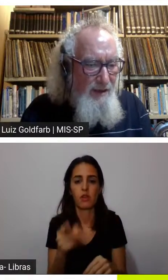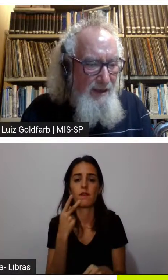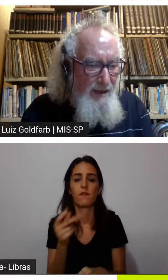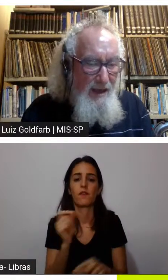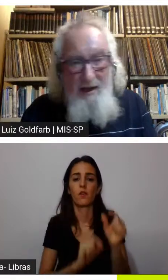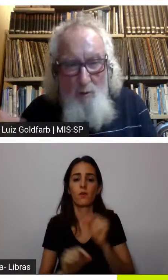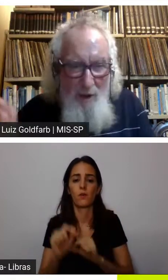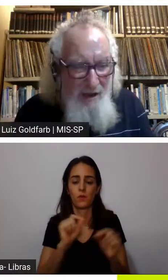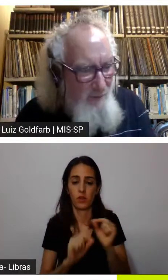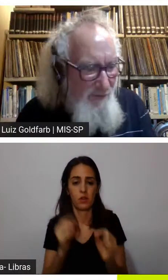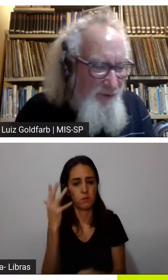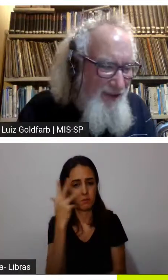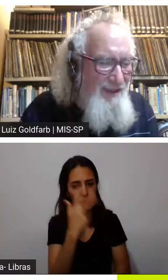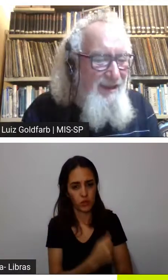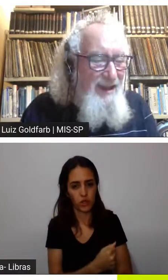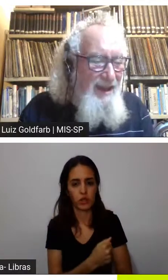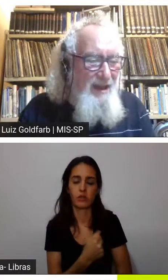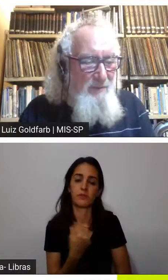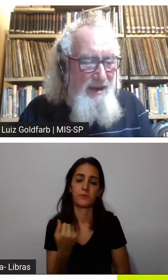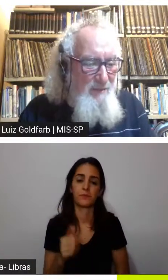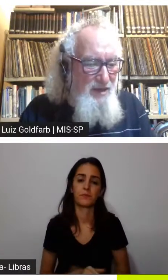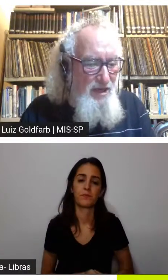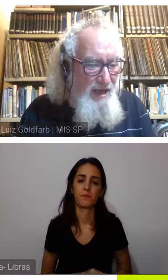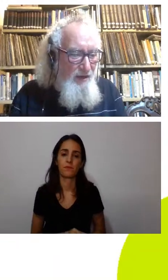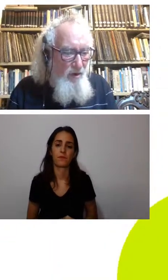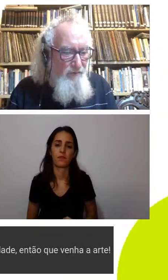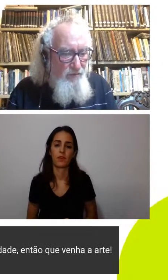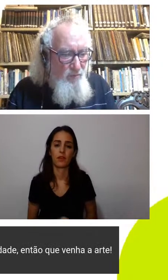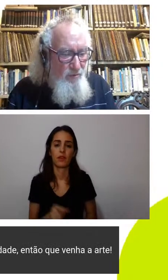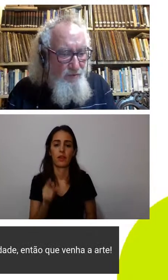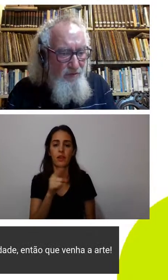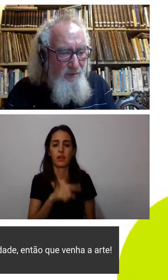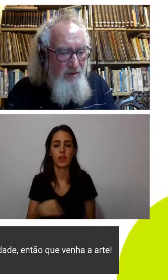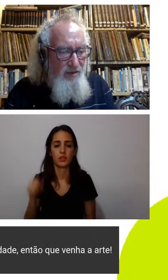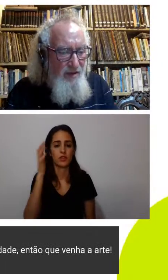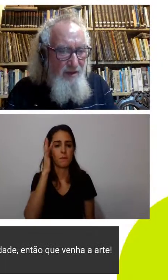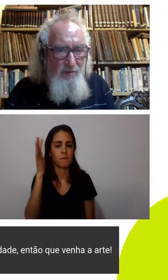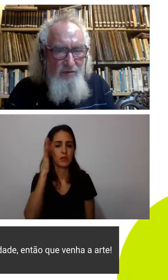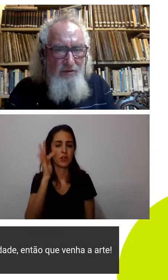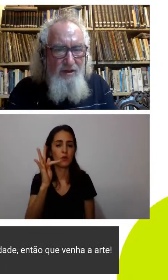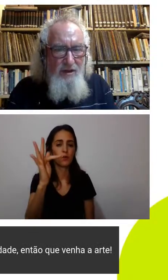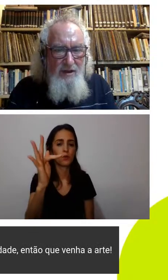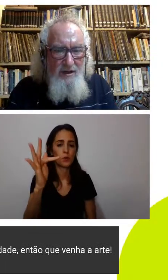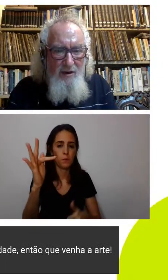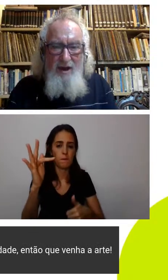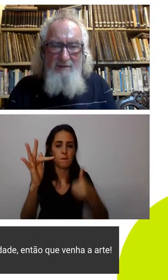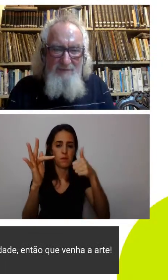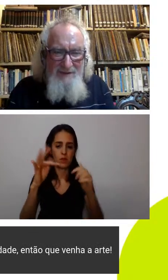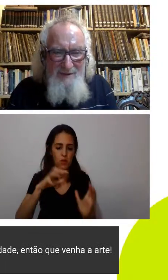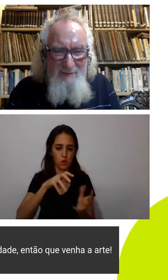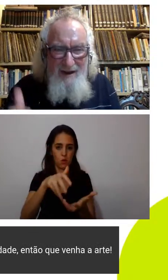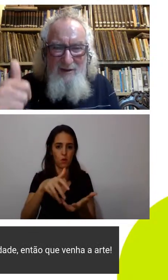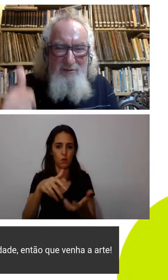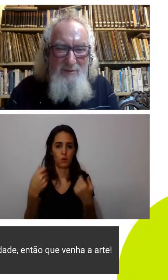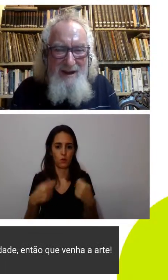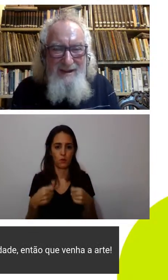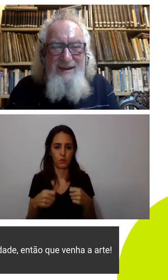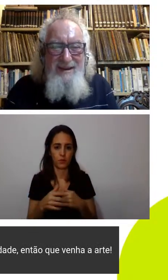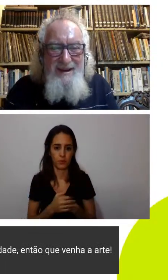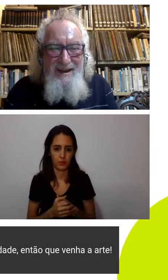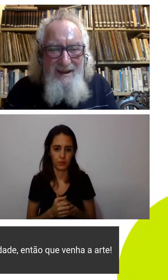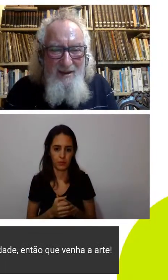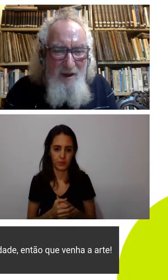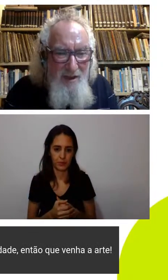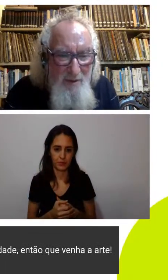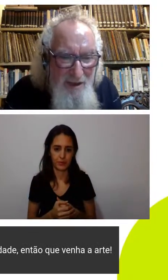ela ou ele não sei para imaginar novos mundos precisamos olha lá valeu turma